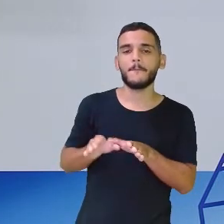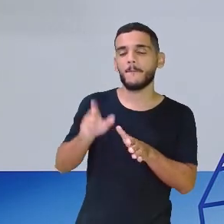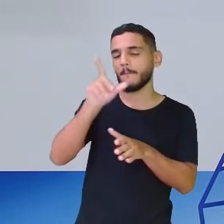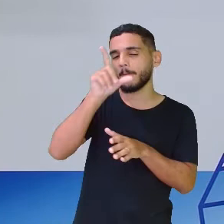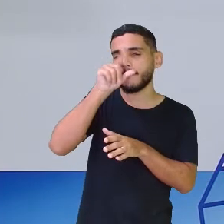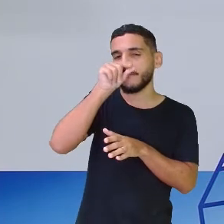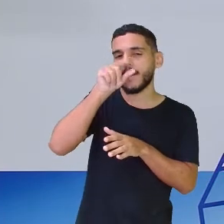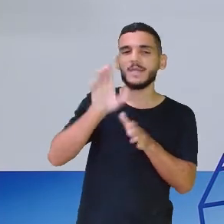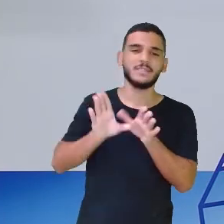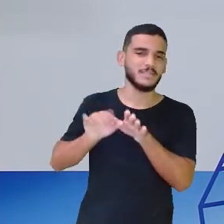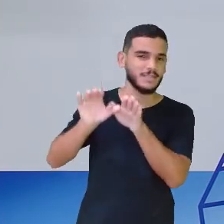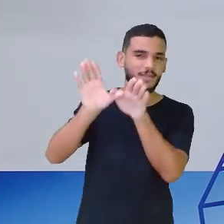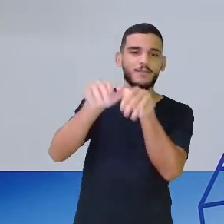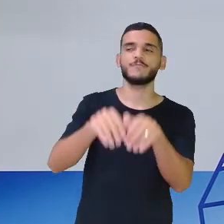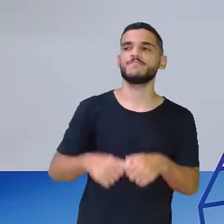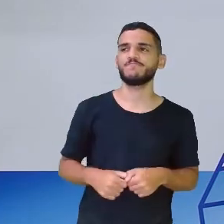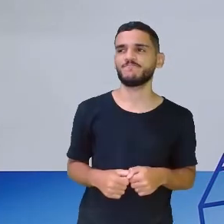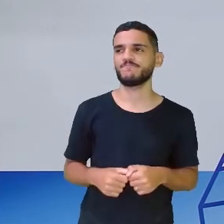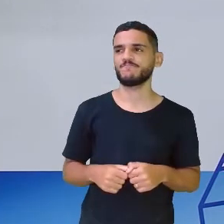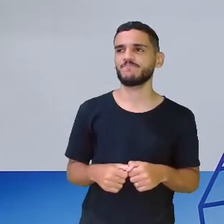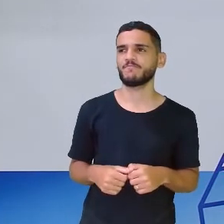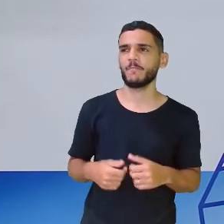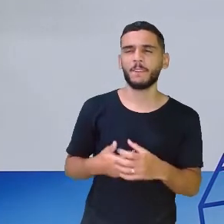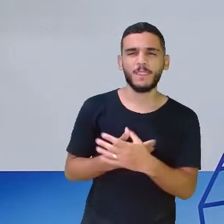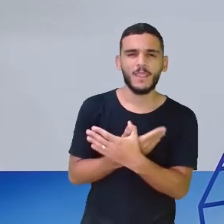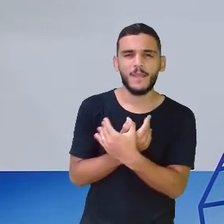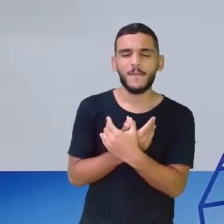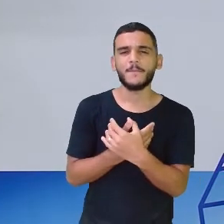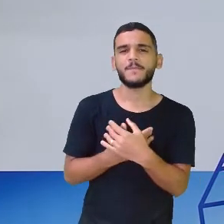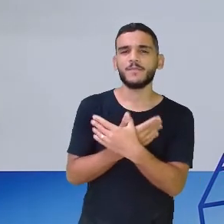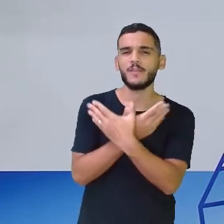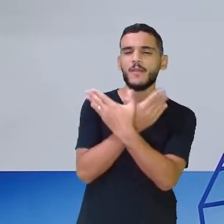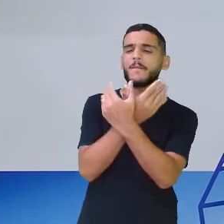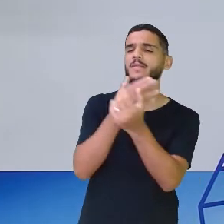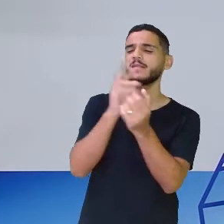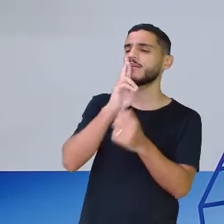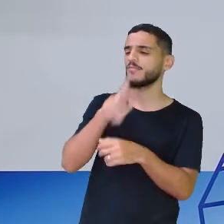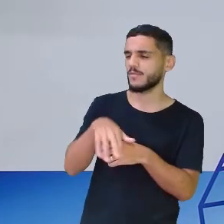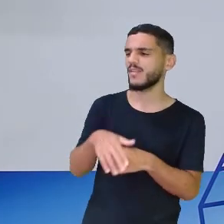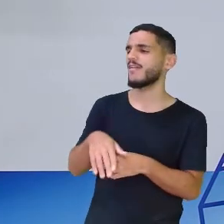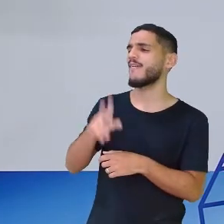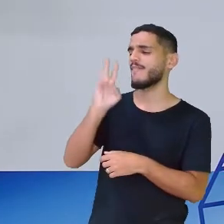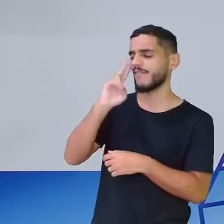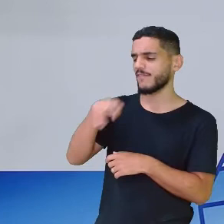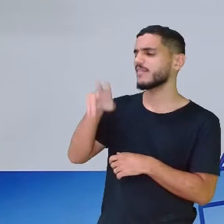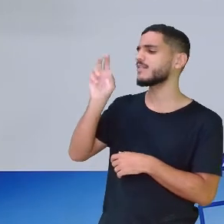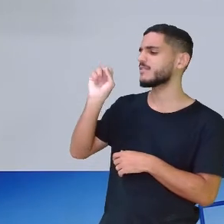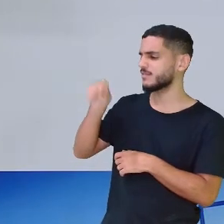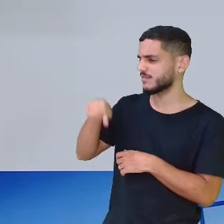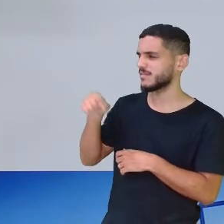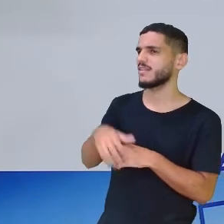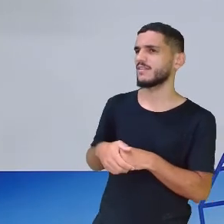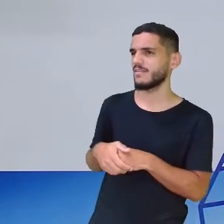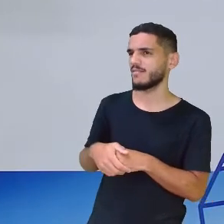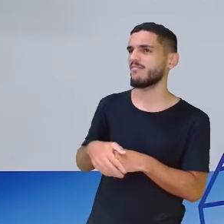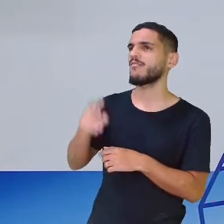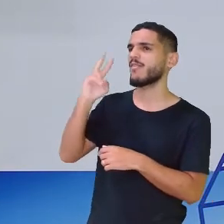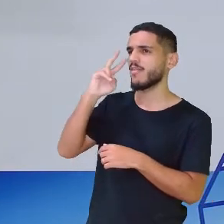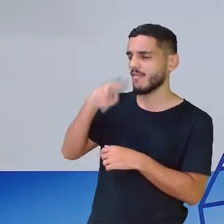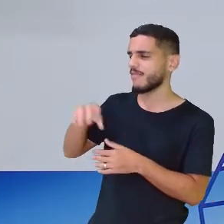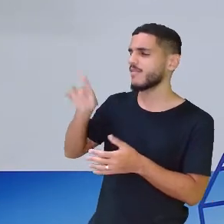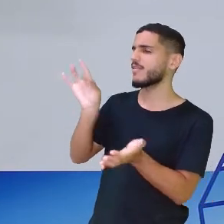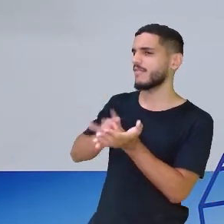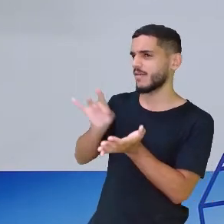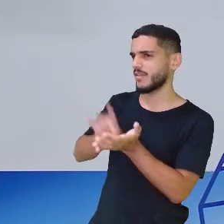porque ele viu. E o Bentivir disse assim, vi sim. E vi muito bem